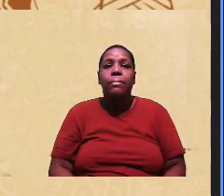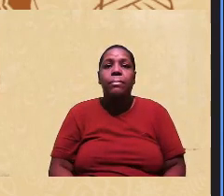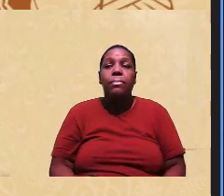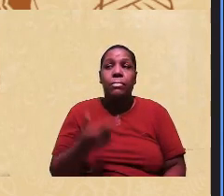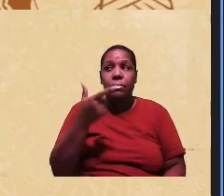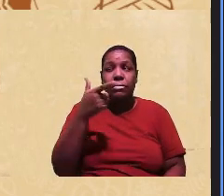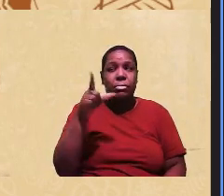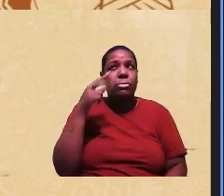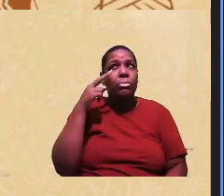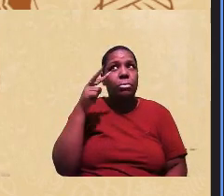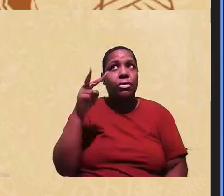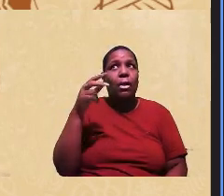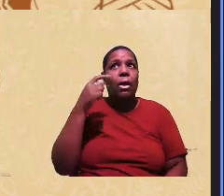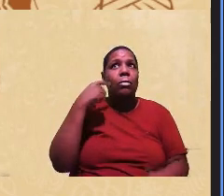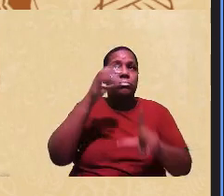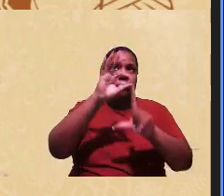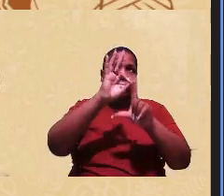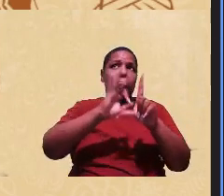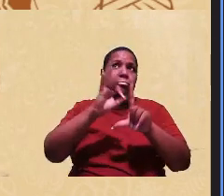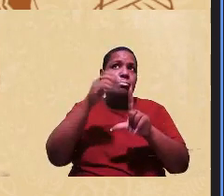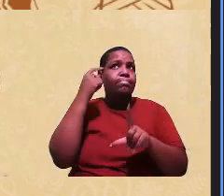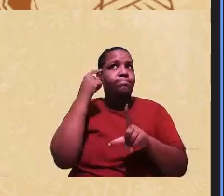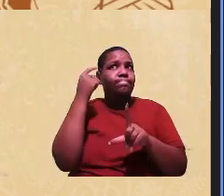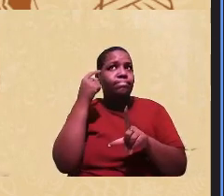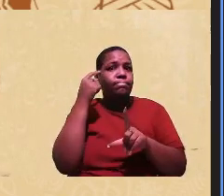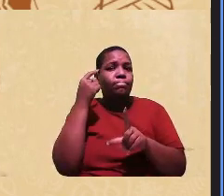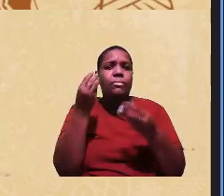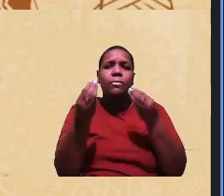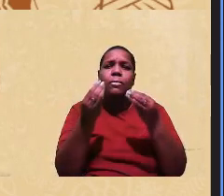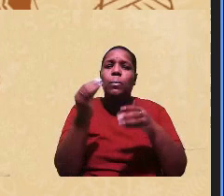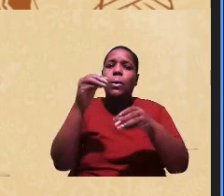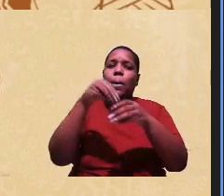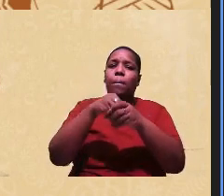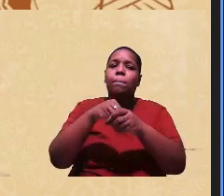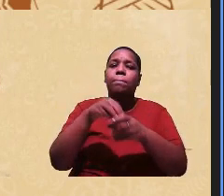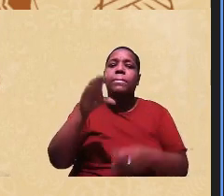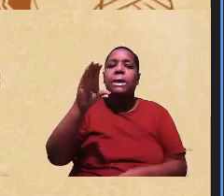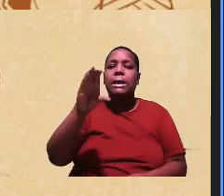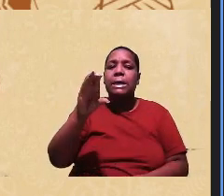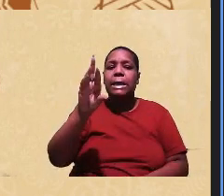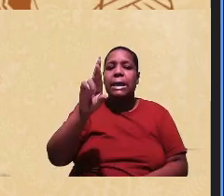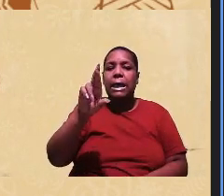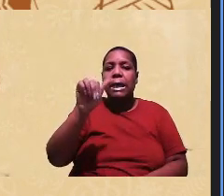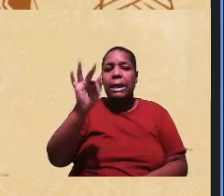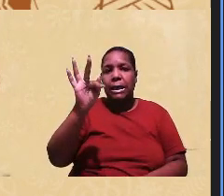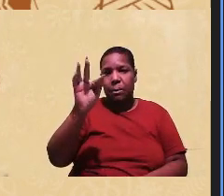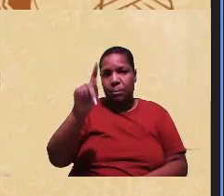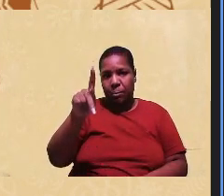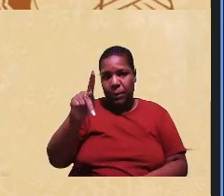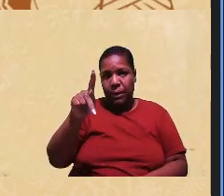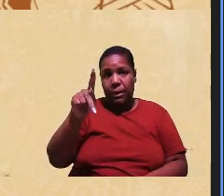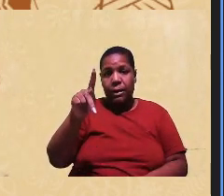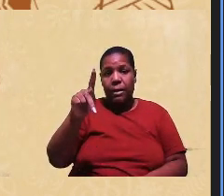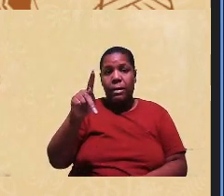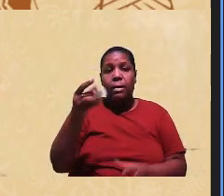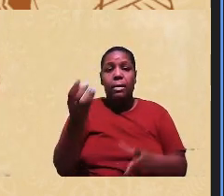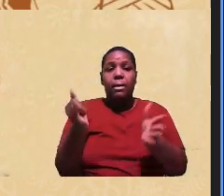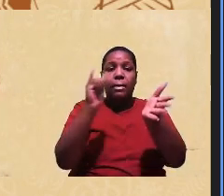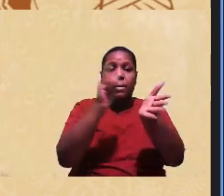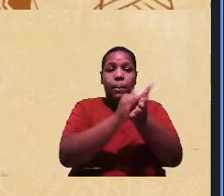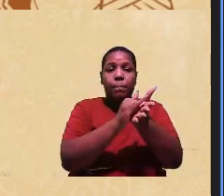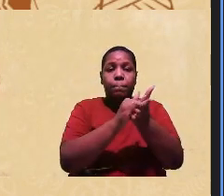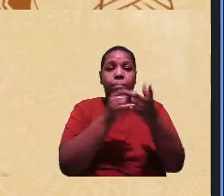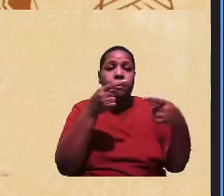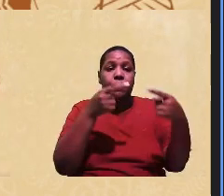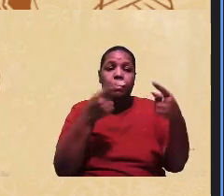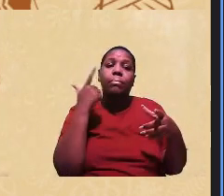pensa nas cotas é assim como a gente dentro do CRP do sistema do CFP implementa políticas que garantem